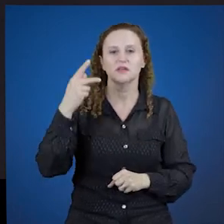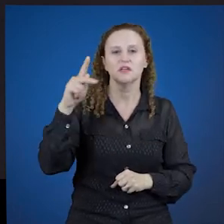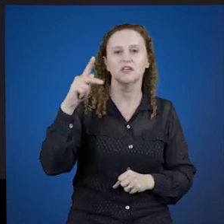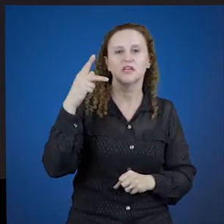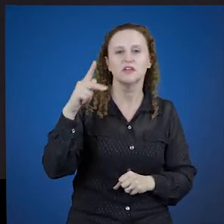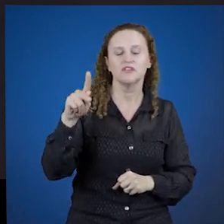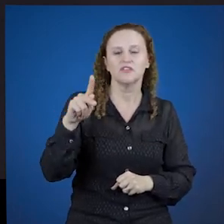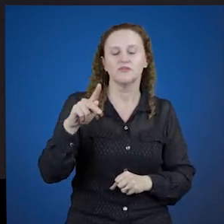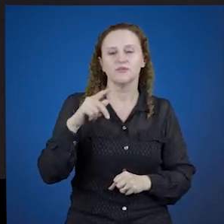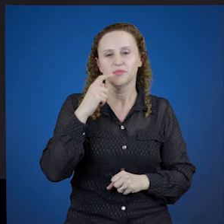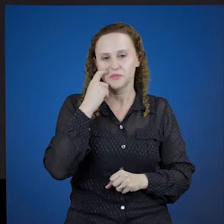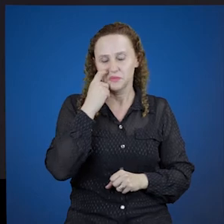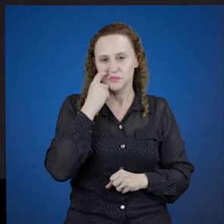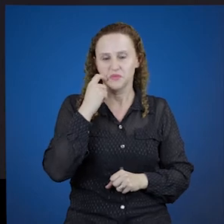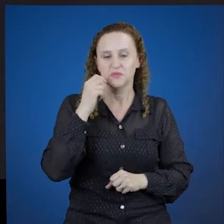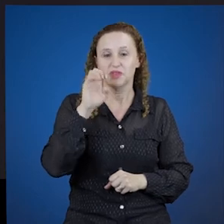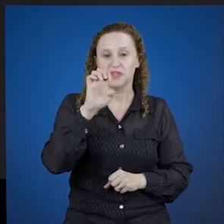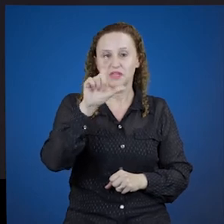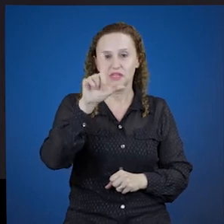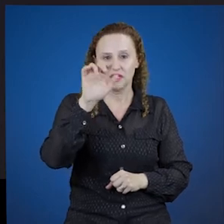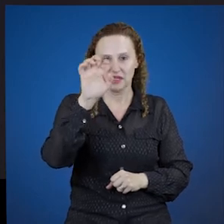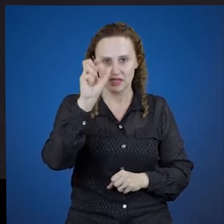Eles, ou ele,